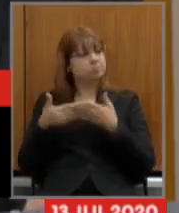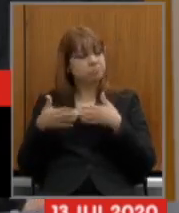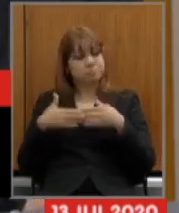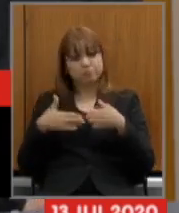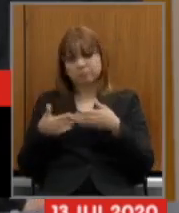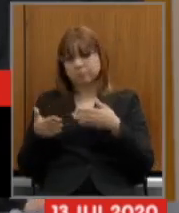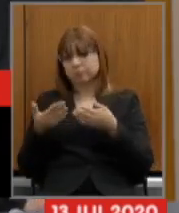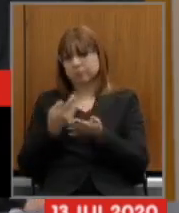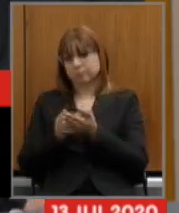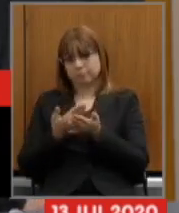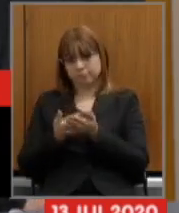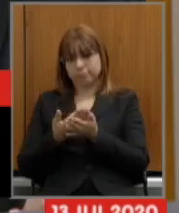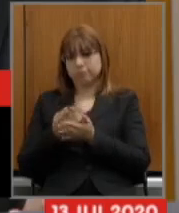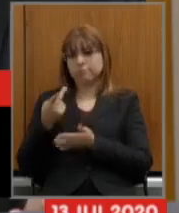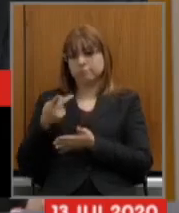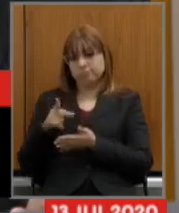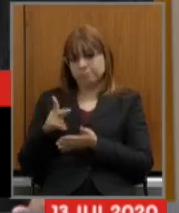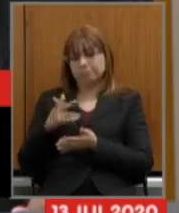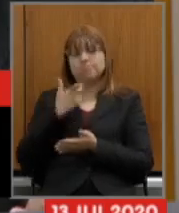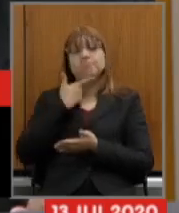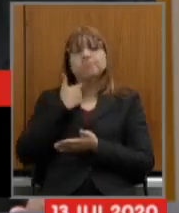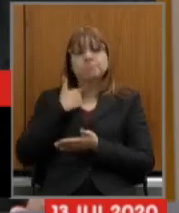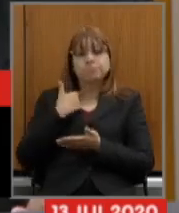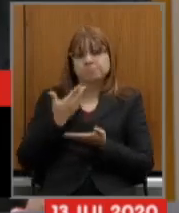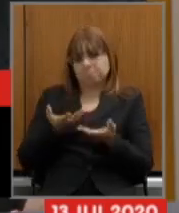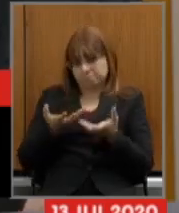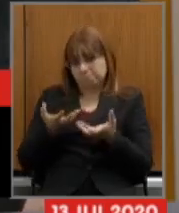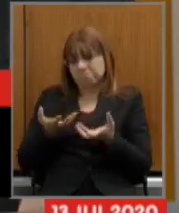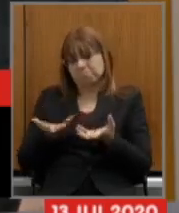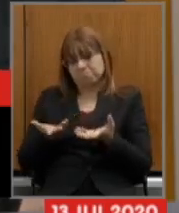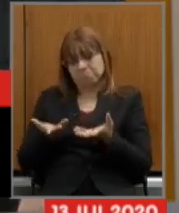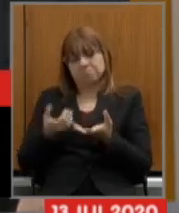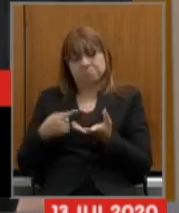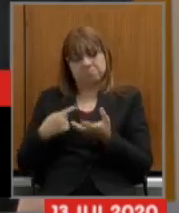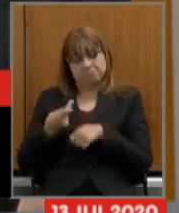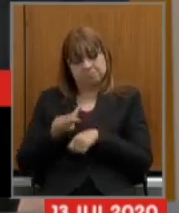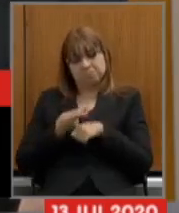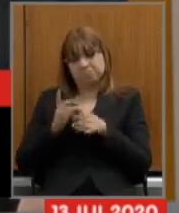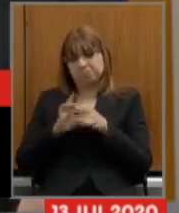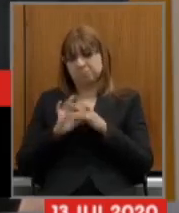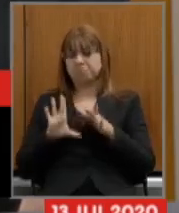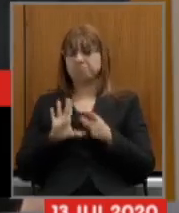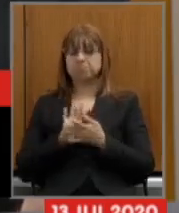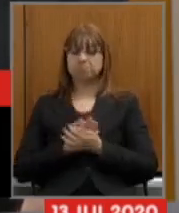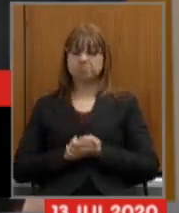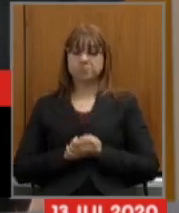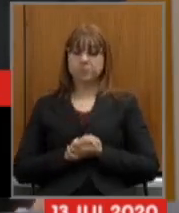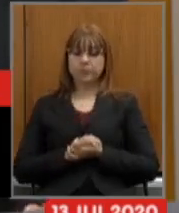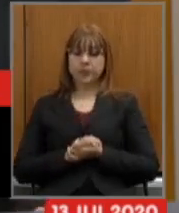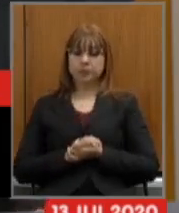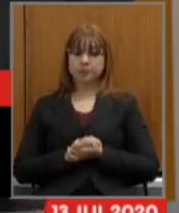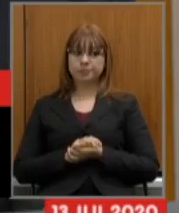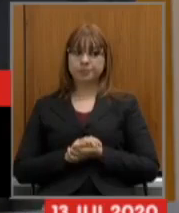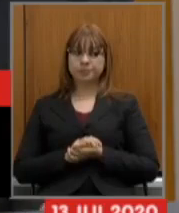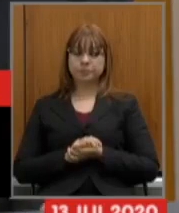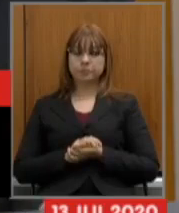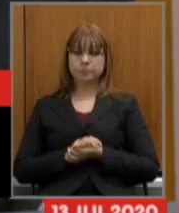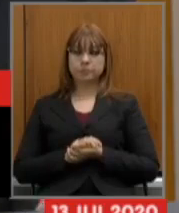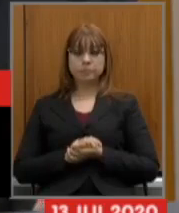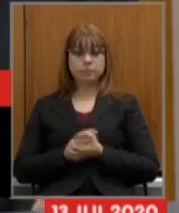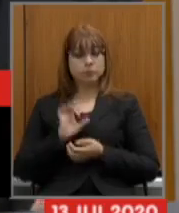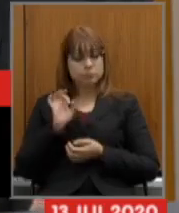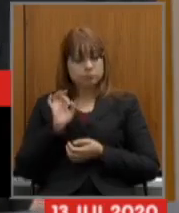tenha a intenção de fazer estamos à disposição eu só gostaria de